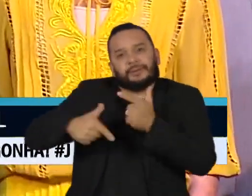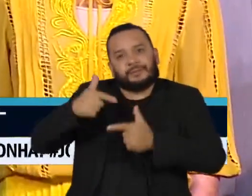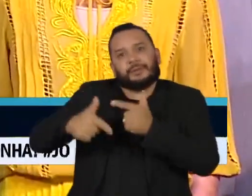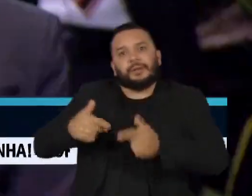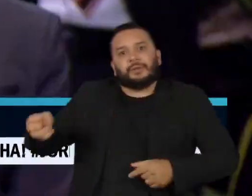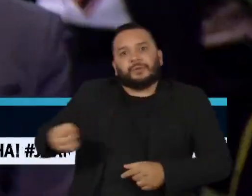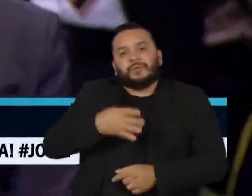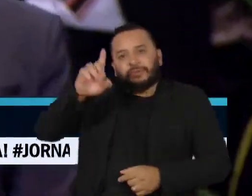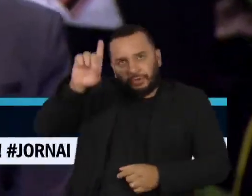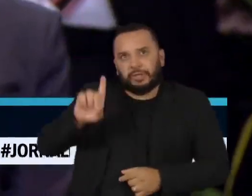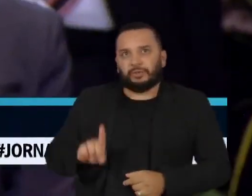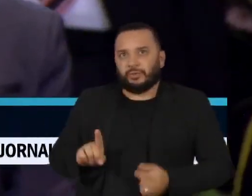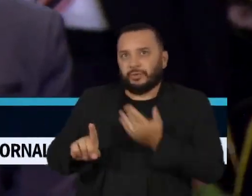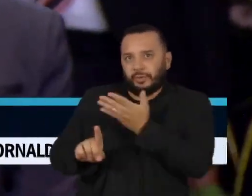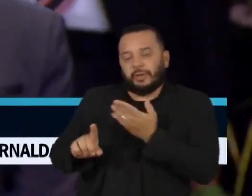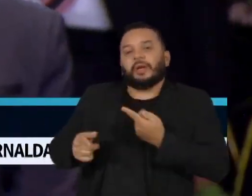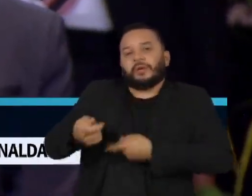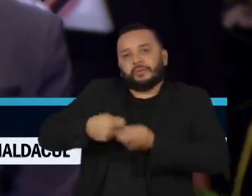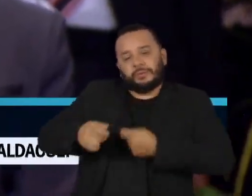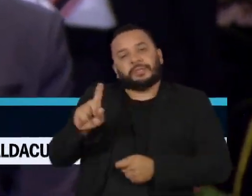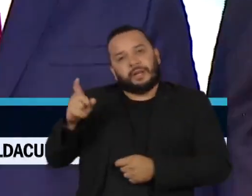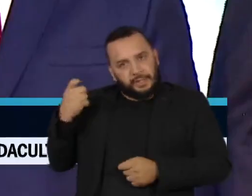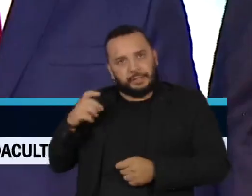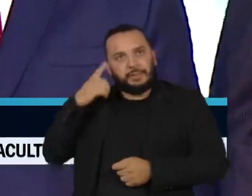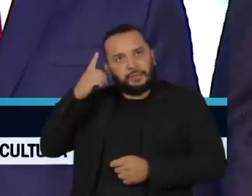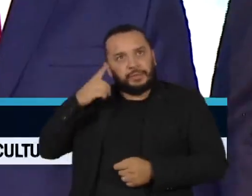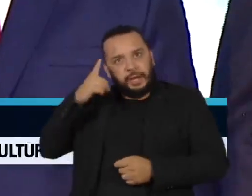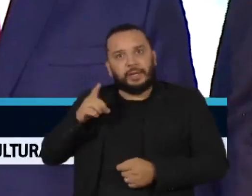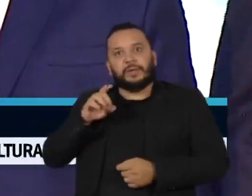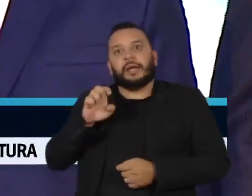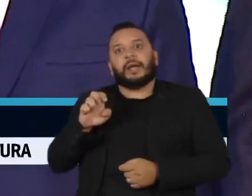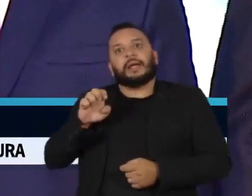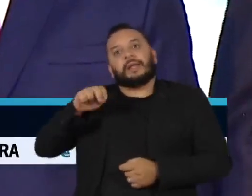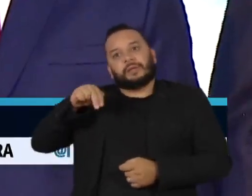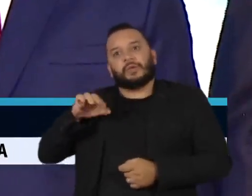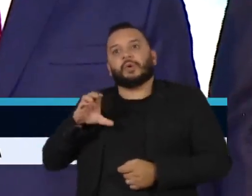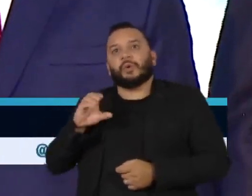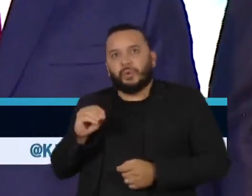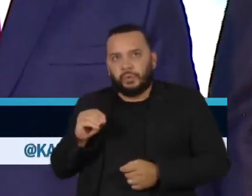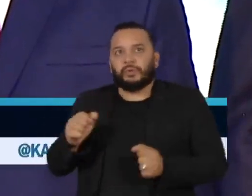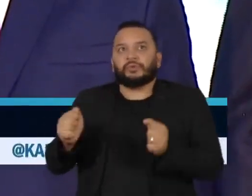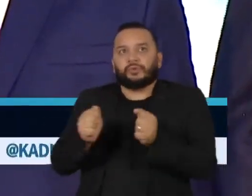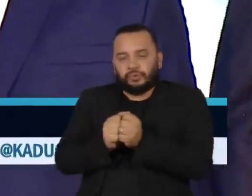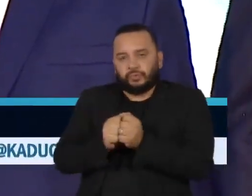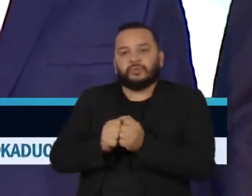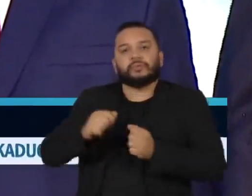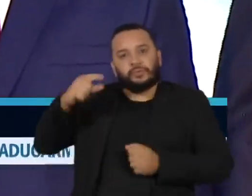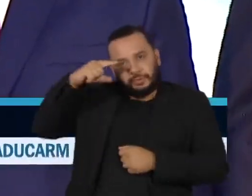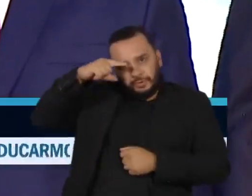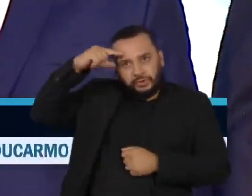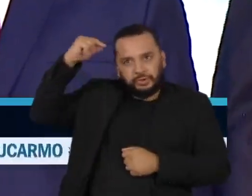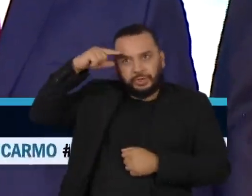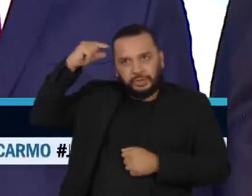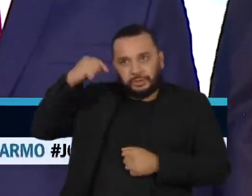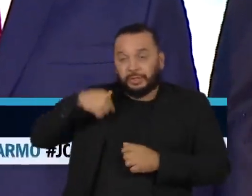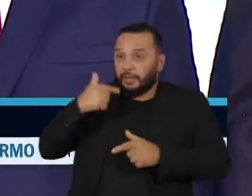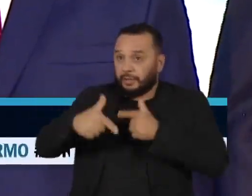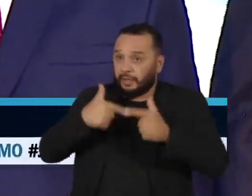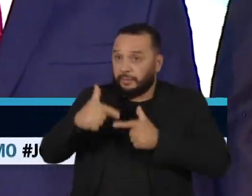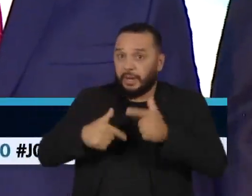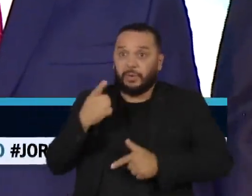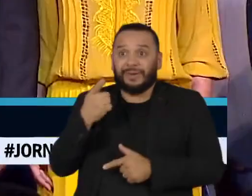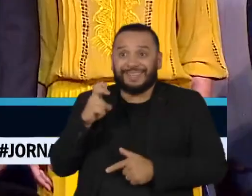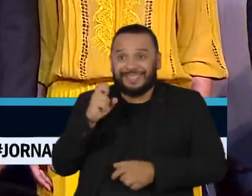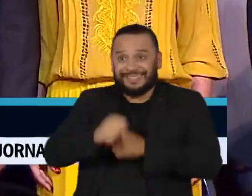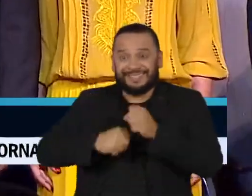Binacional. O economista e ex-deputado Enio Verri, a primeira-dama Rosângela Silva Ajanja, que trabalhou 15 anos